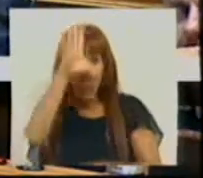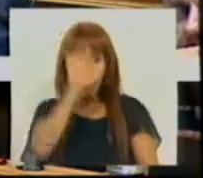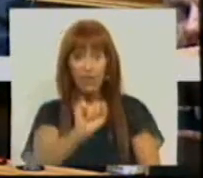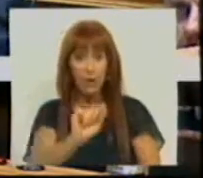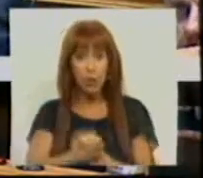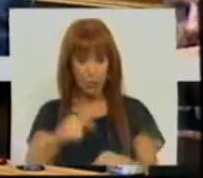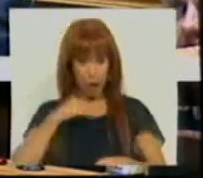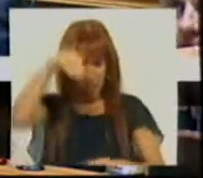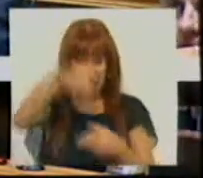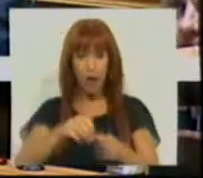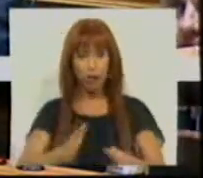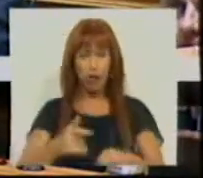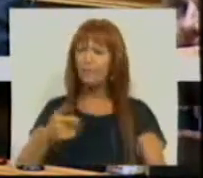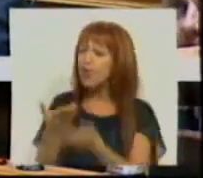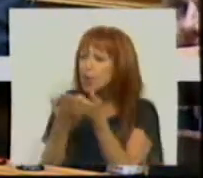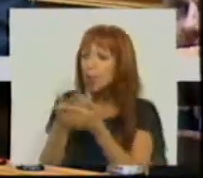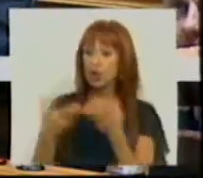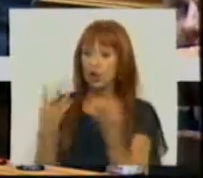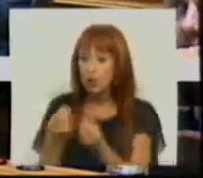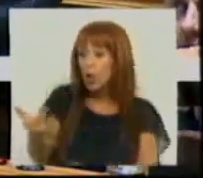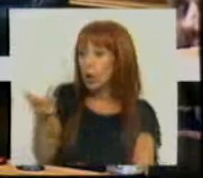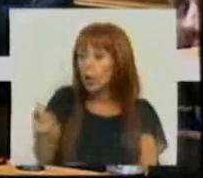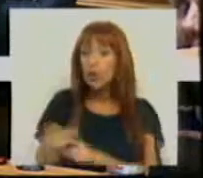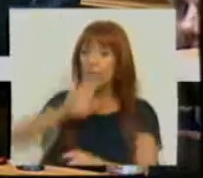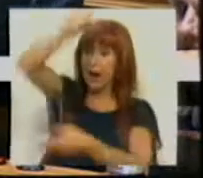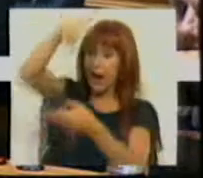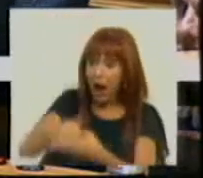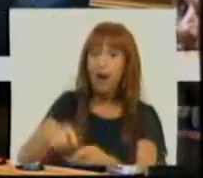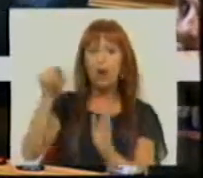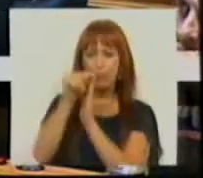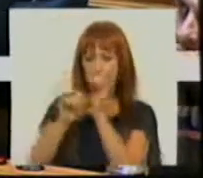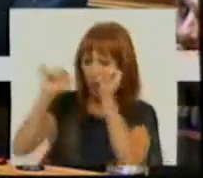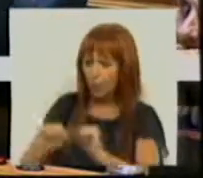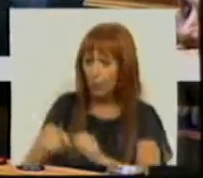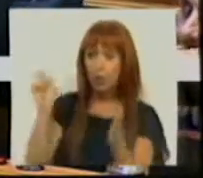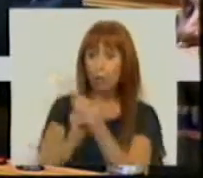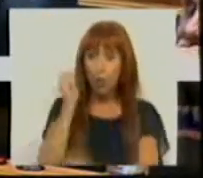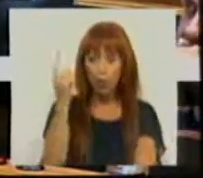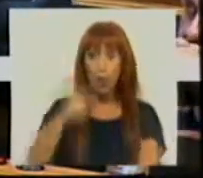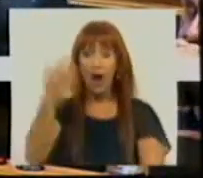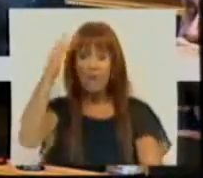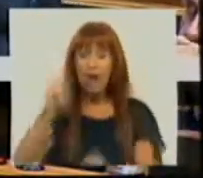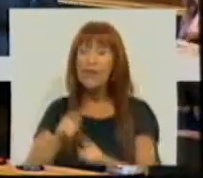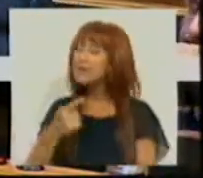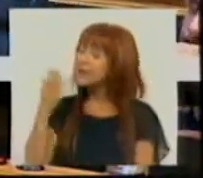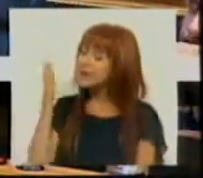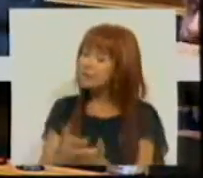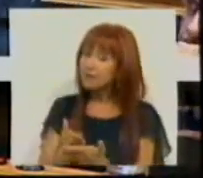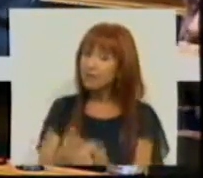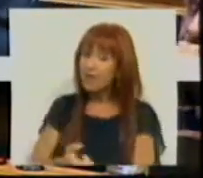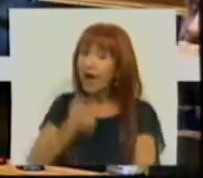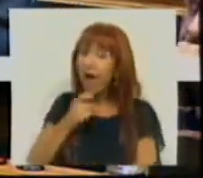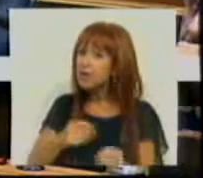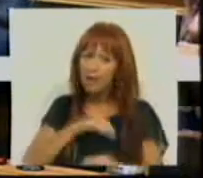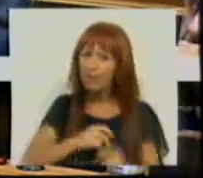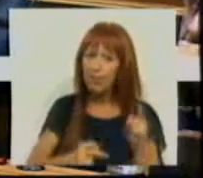Governo de que eu fiz parte que negociou com a Troika a inclusão no memorando de um ponto que previa expressamente o